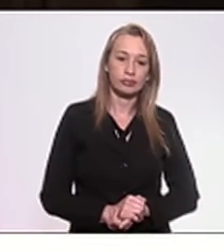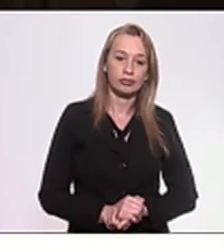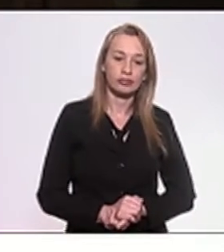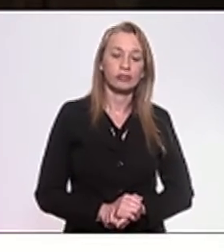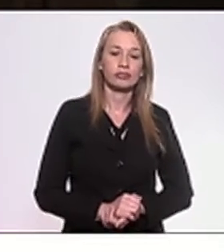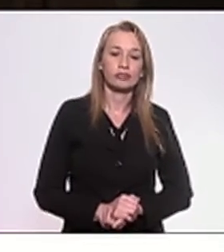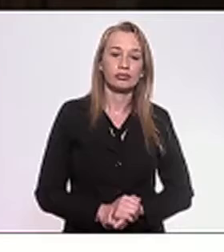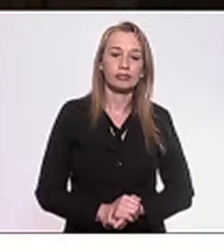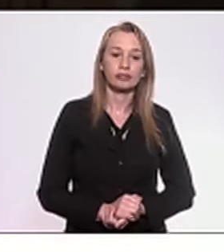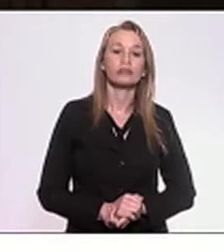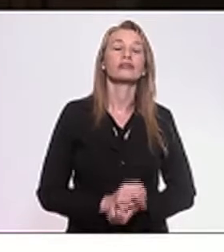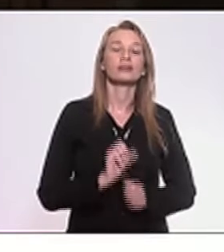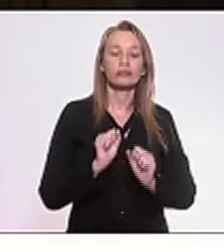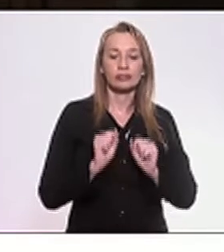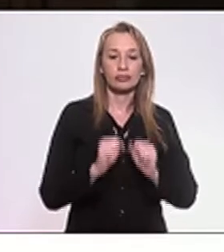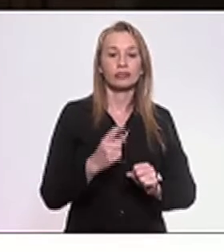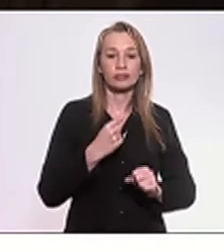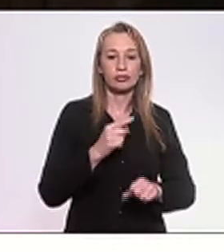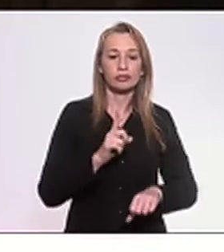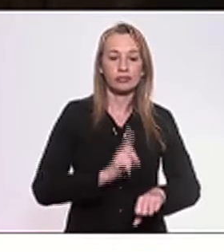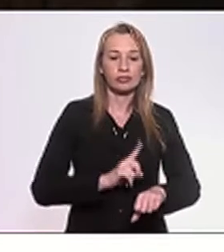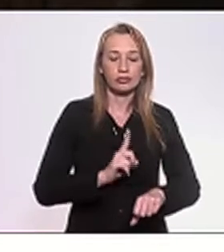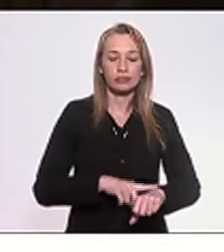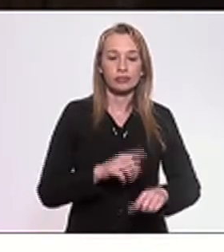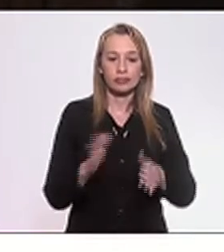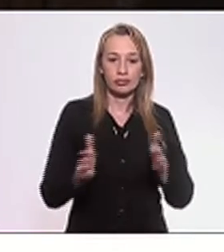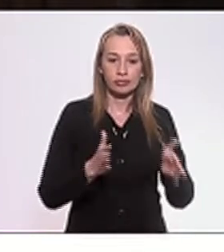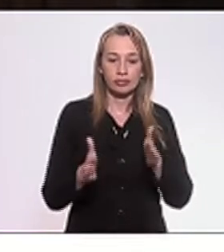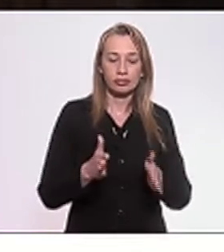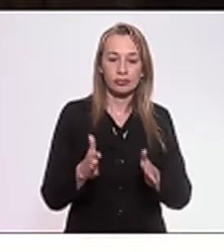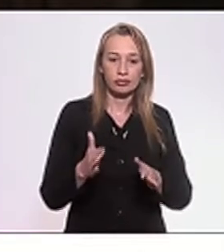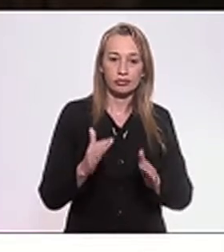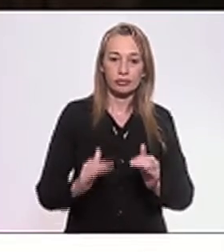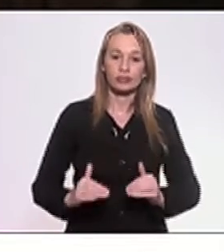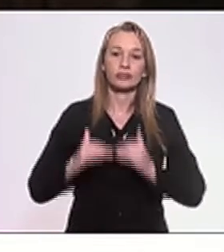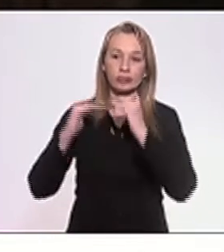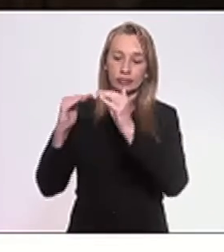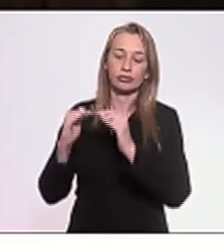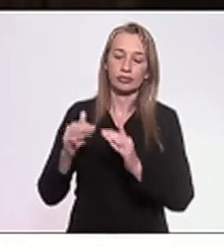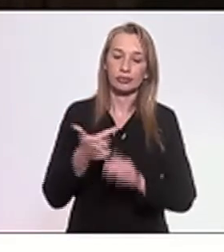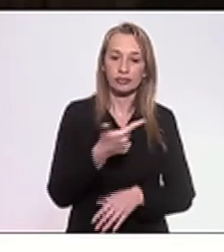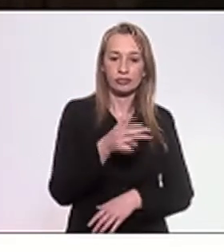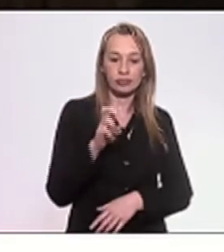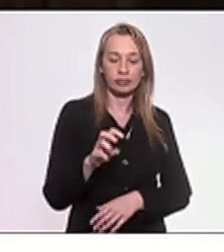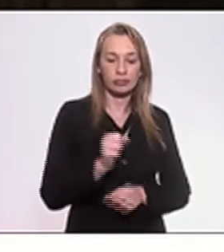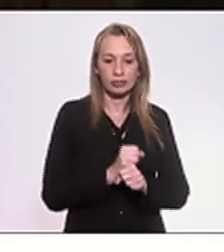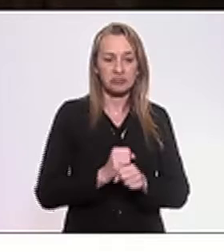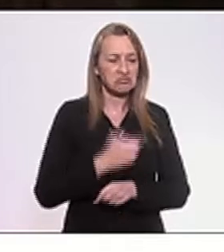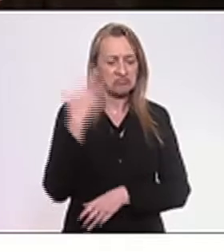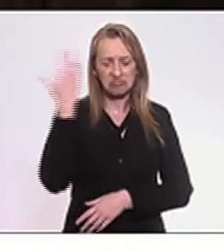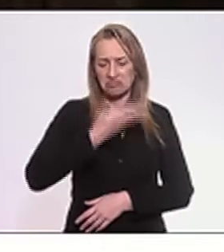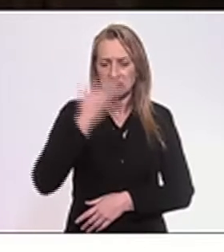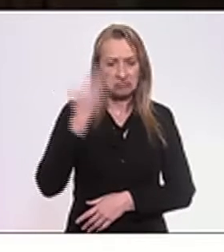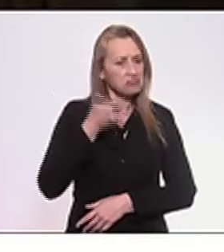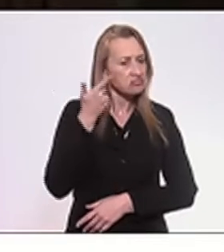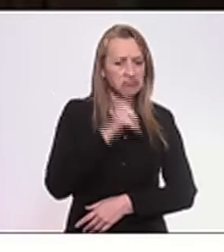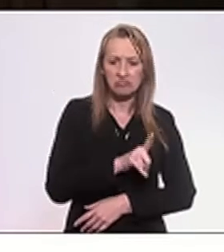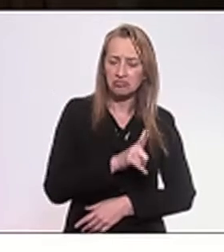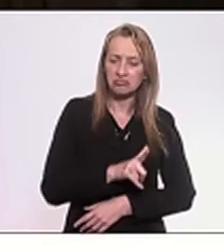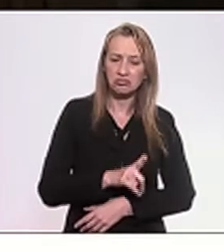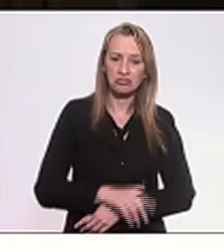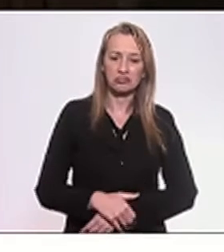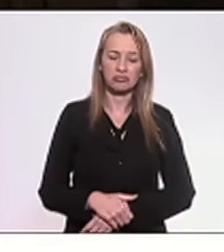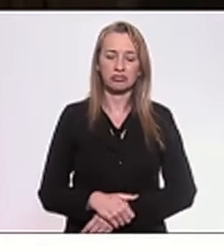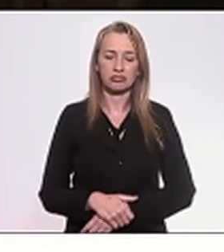com prazo superior a 25 anos? Eu não consigo visualizar absolutamente